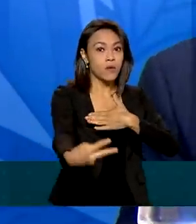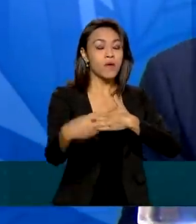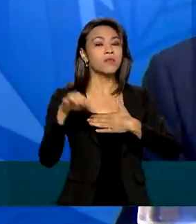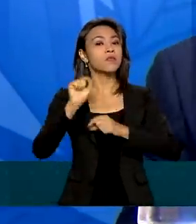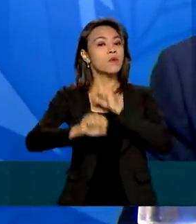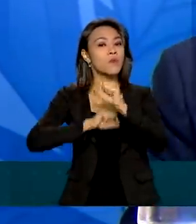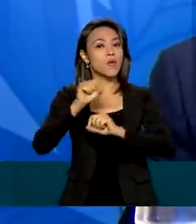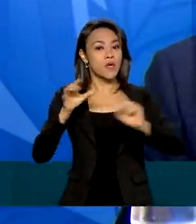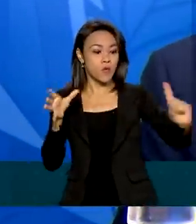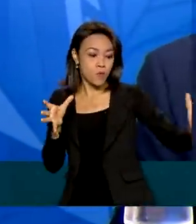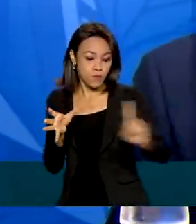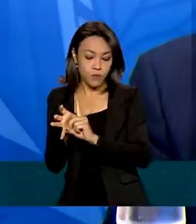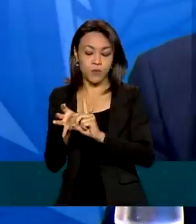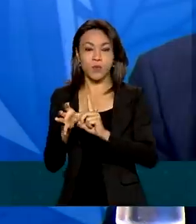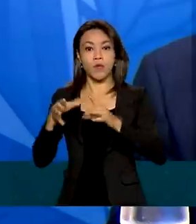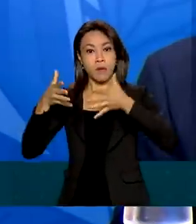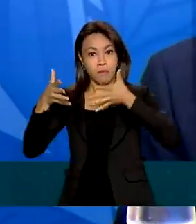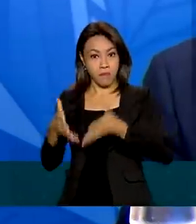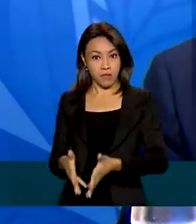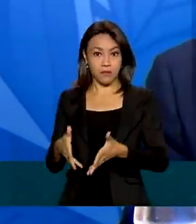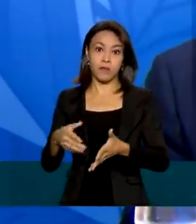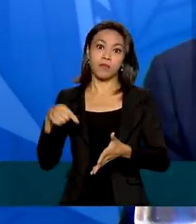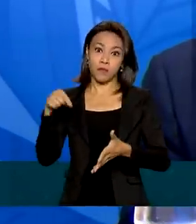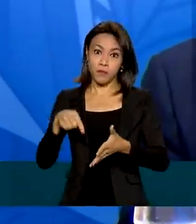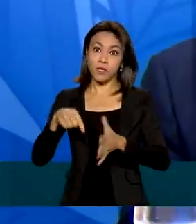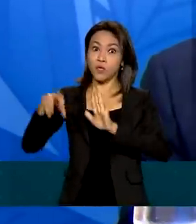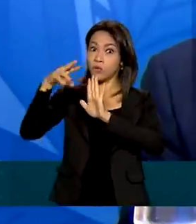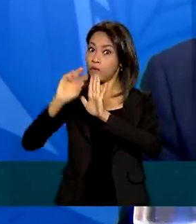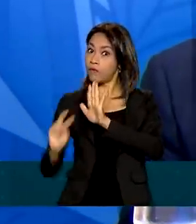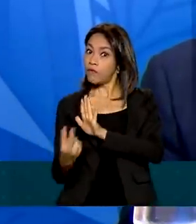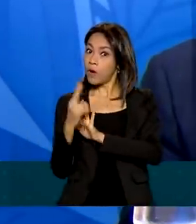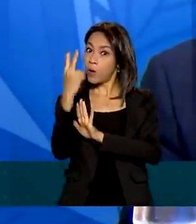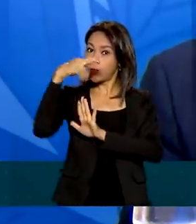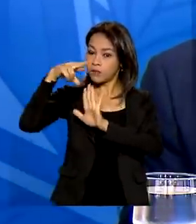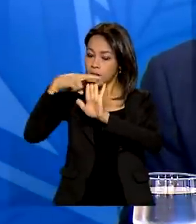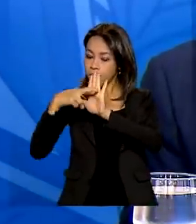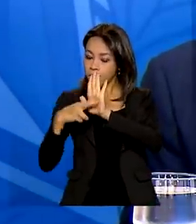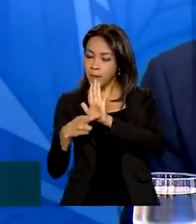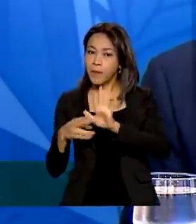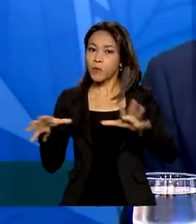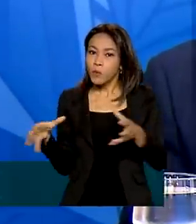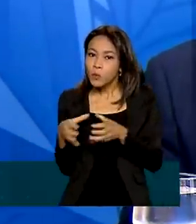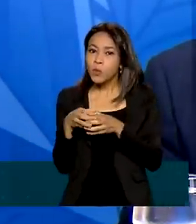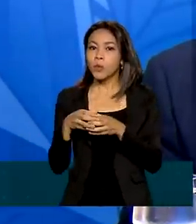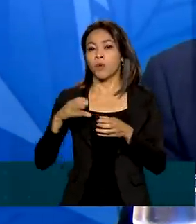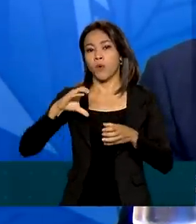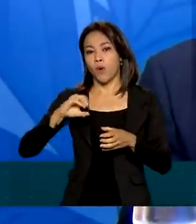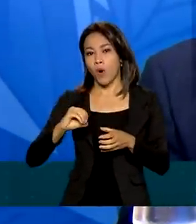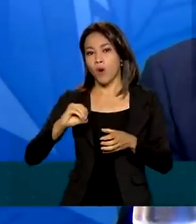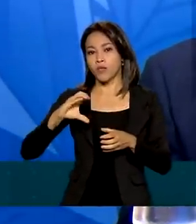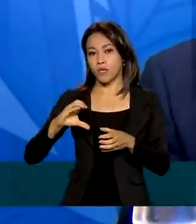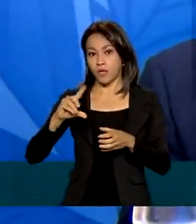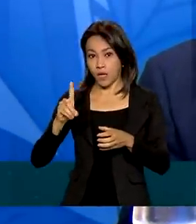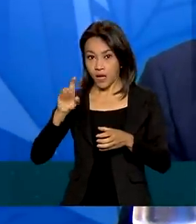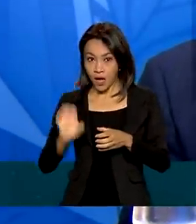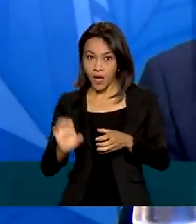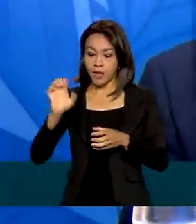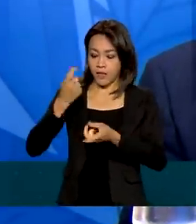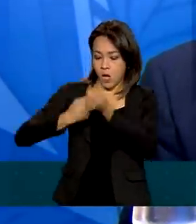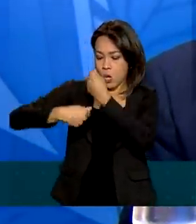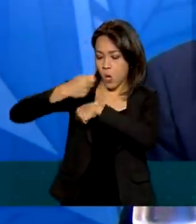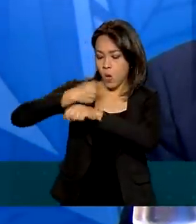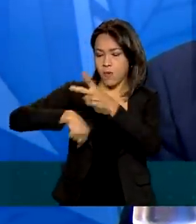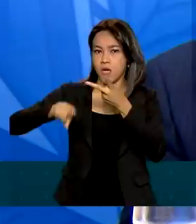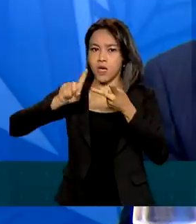valores fundamentais da OCDE. A defesa da democracia, das liberdades, da economia de